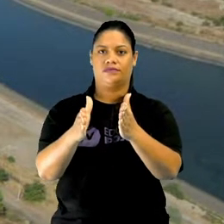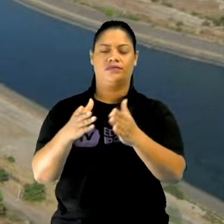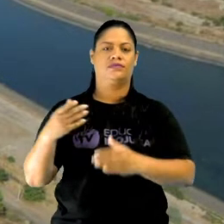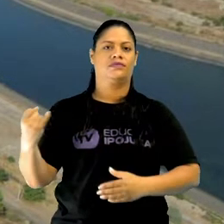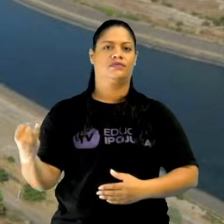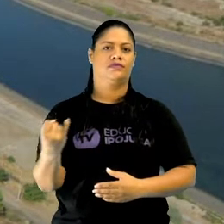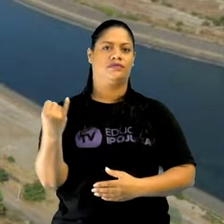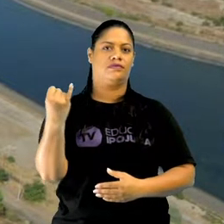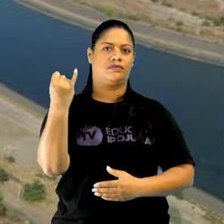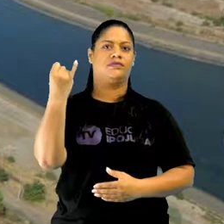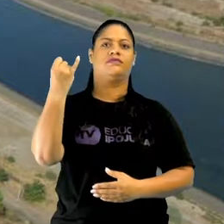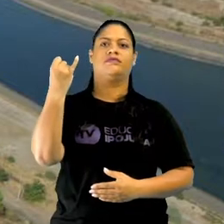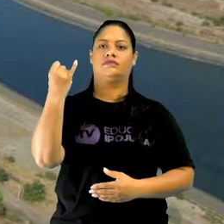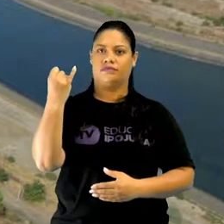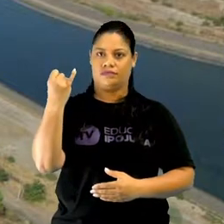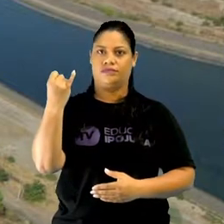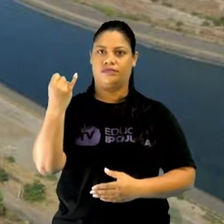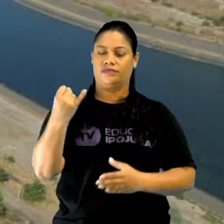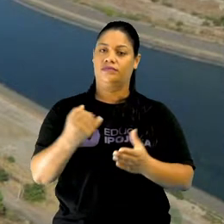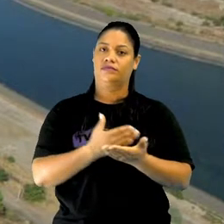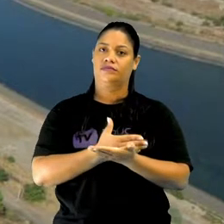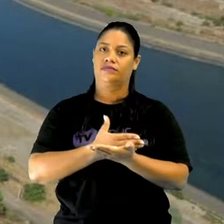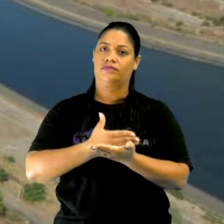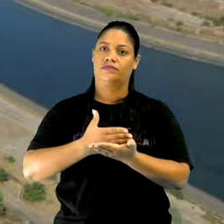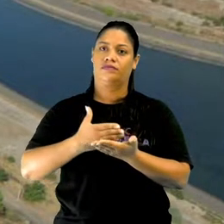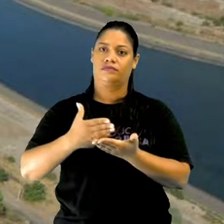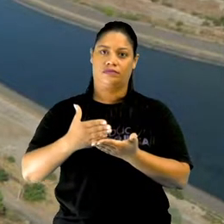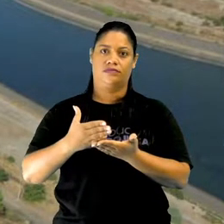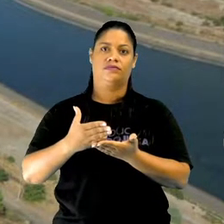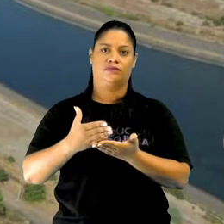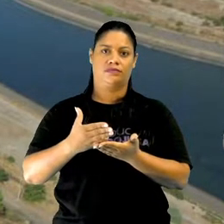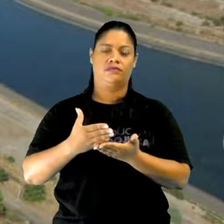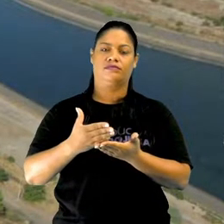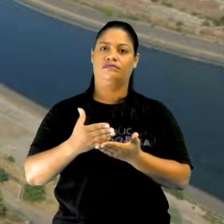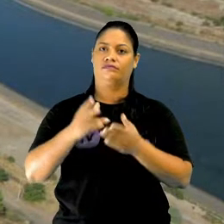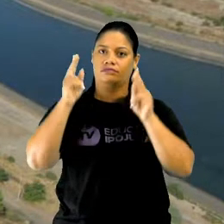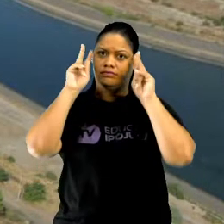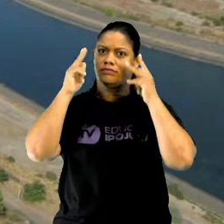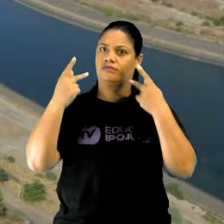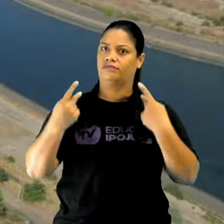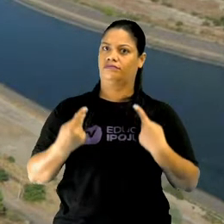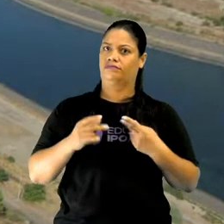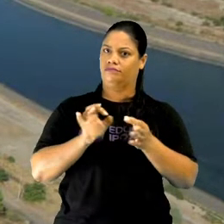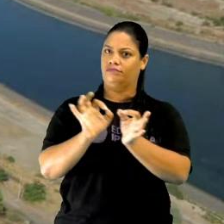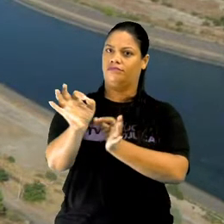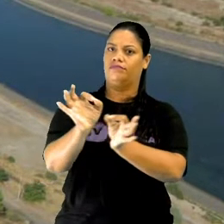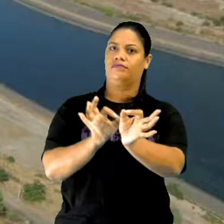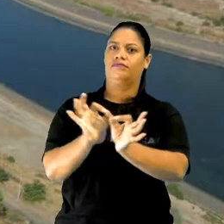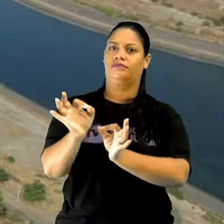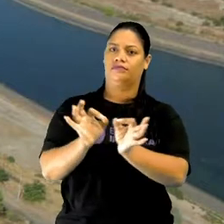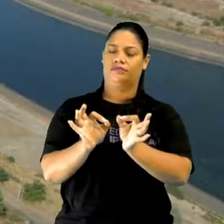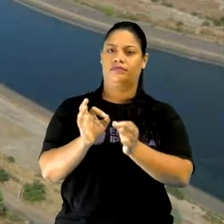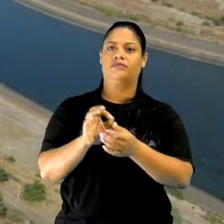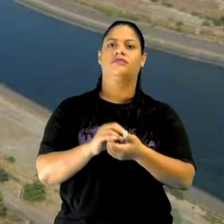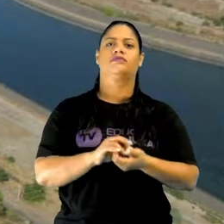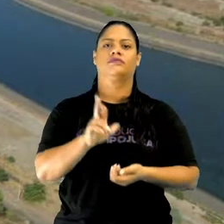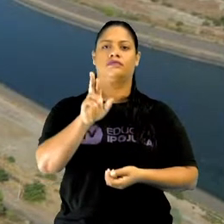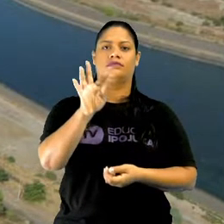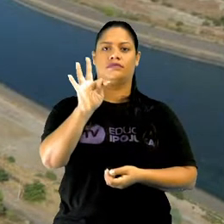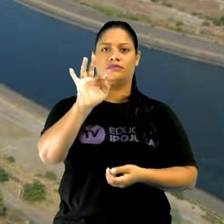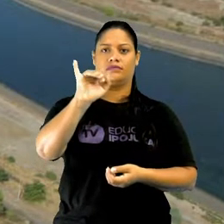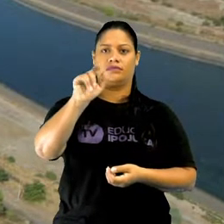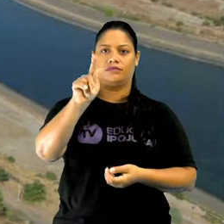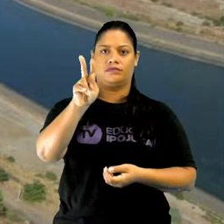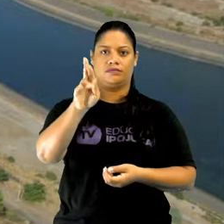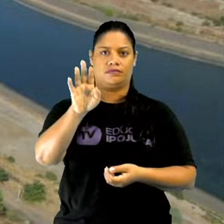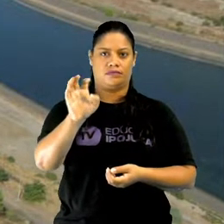importantes para o surgimento das grandes civilizações. Aí a gente tem o rio Tigre, aqui do